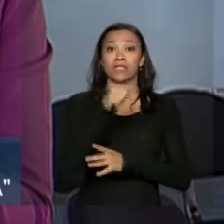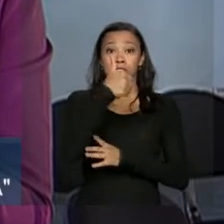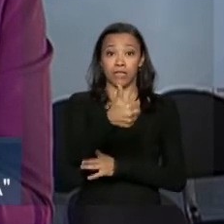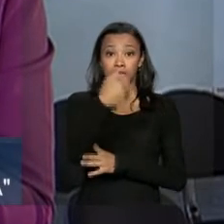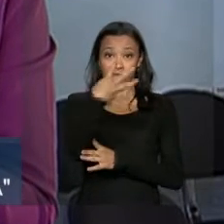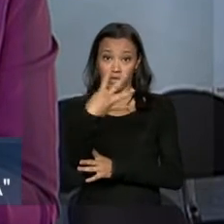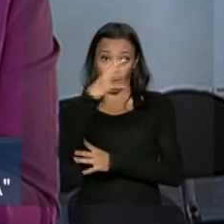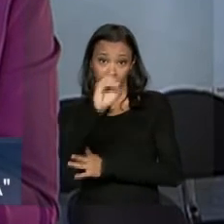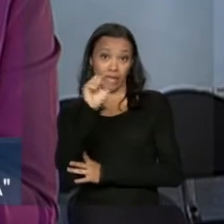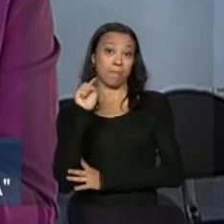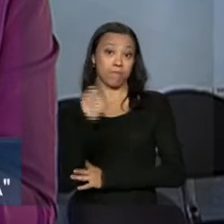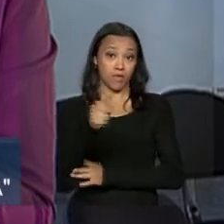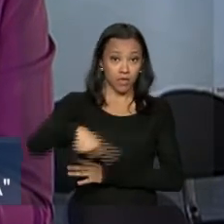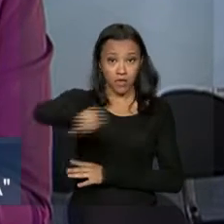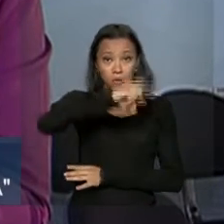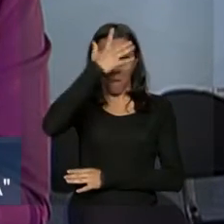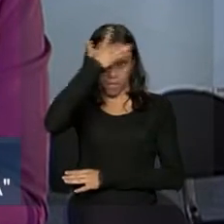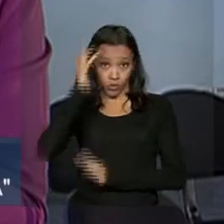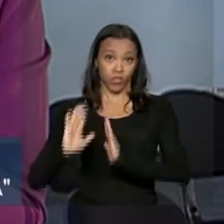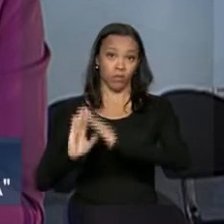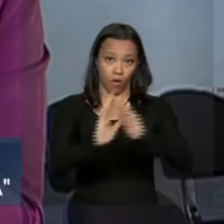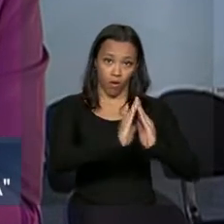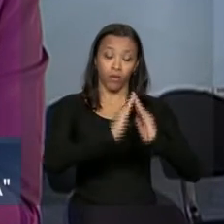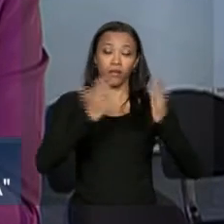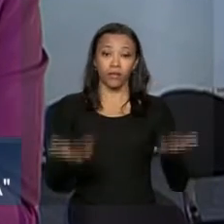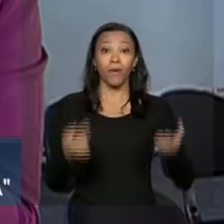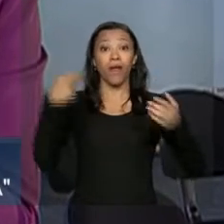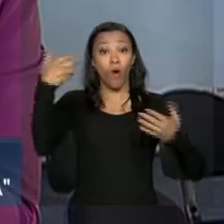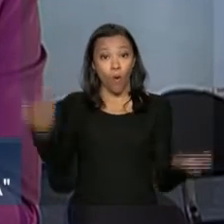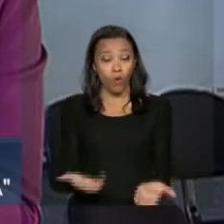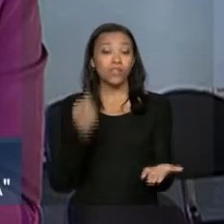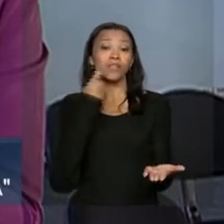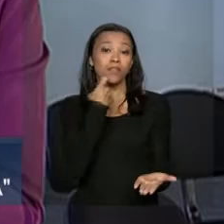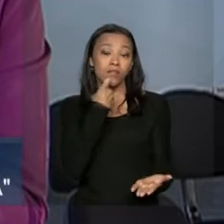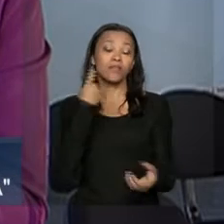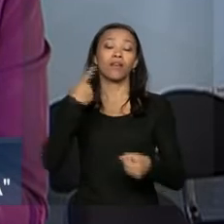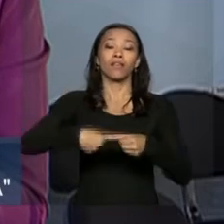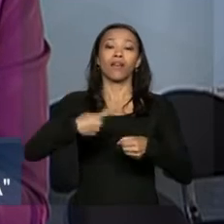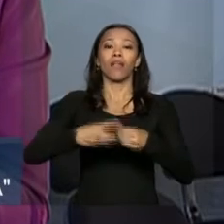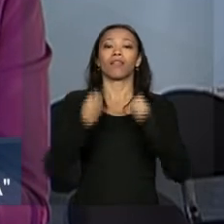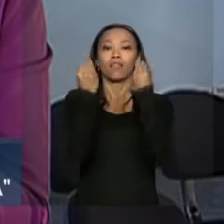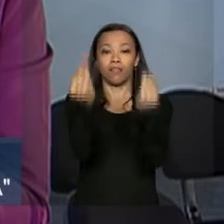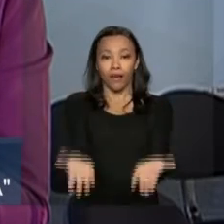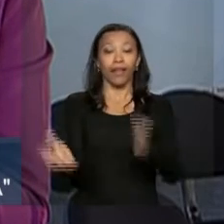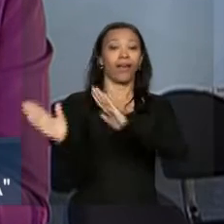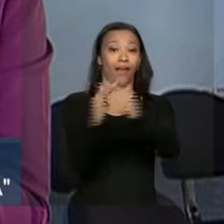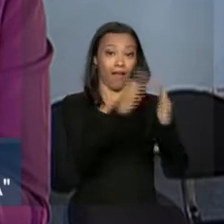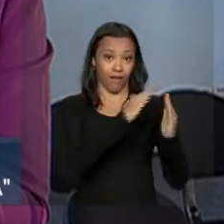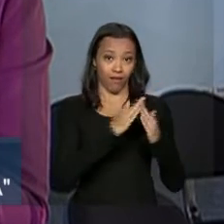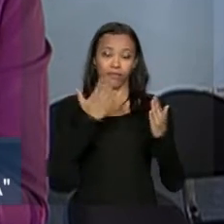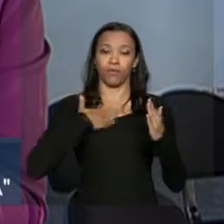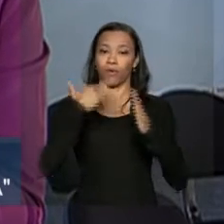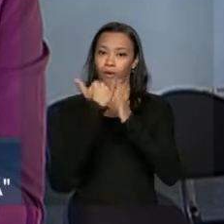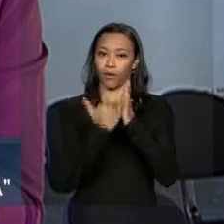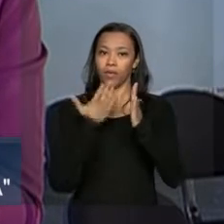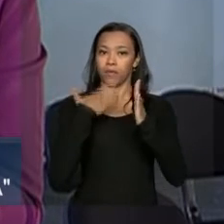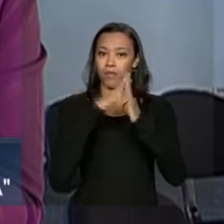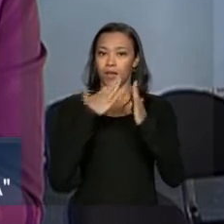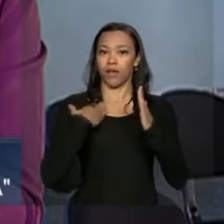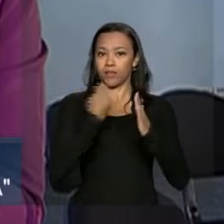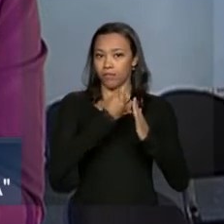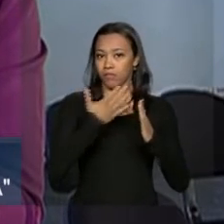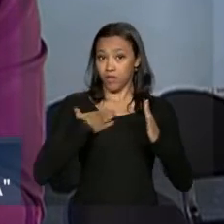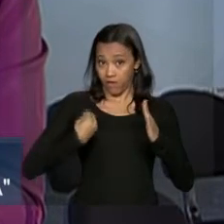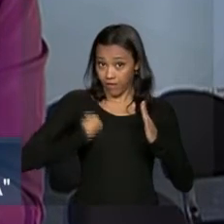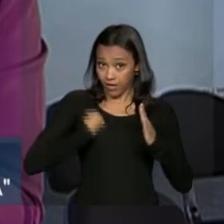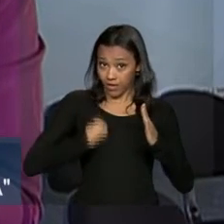habitantes. Nesta sexta-feira, Maricá faz a entrega pela primeira vez de unidades do Minha Casa Minha Vida da faixa 1,